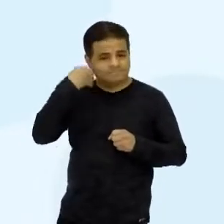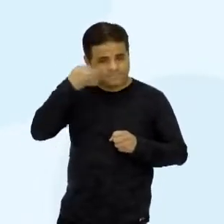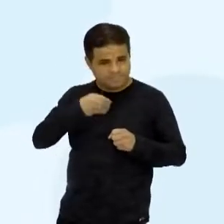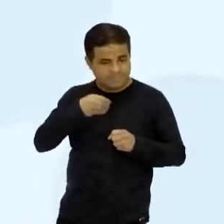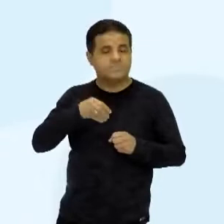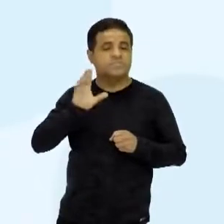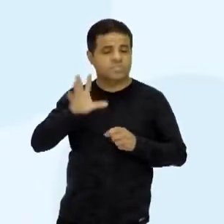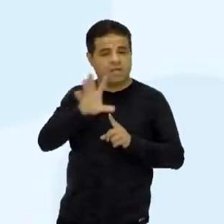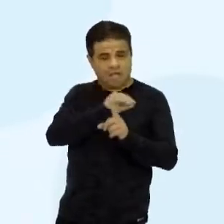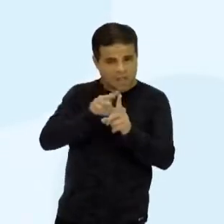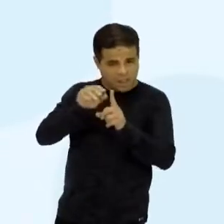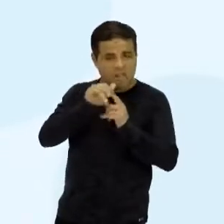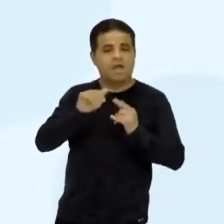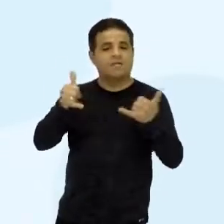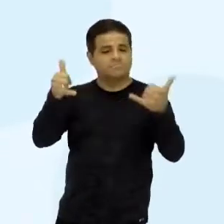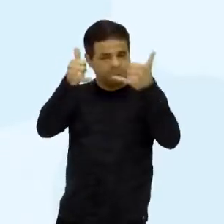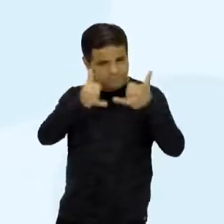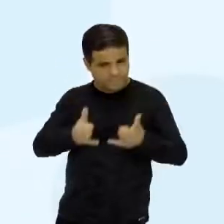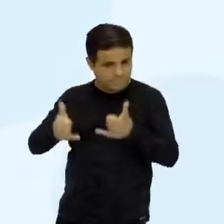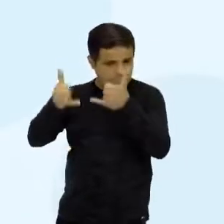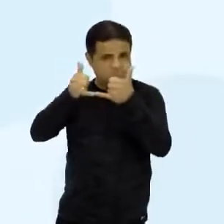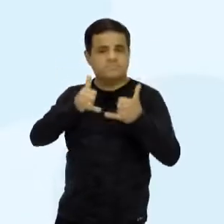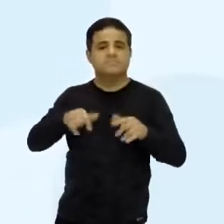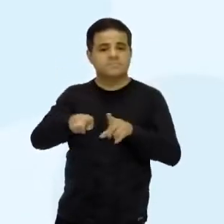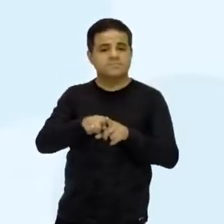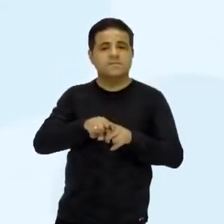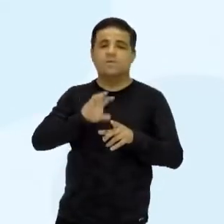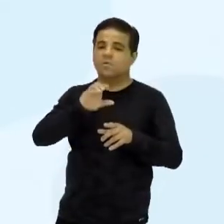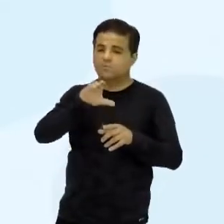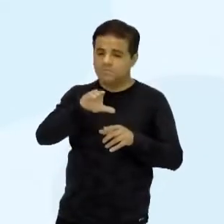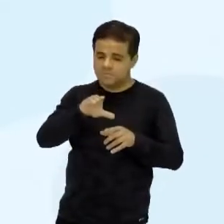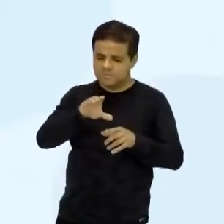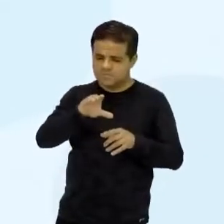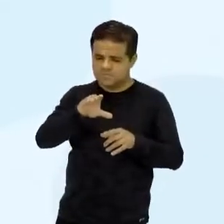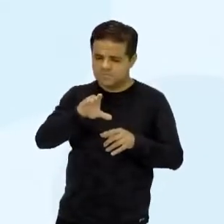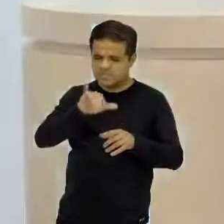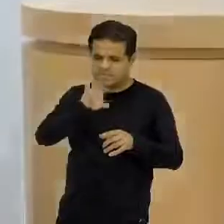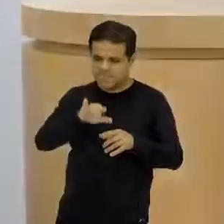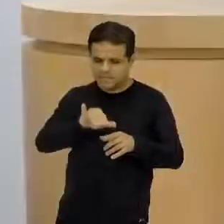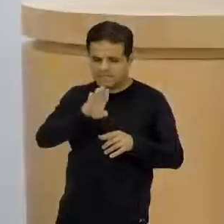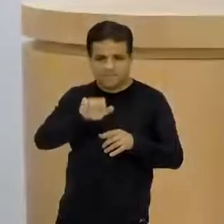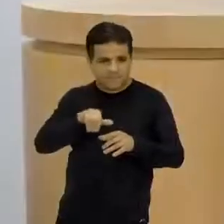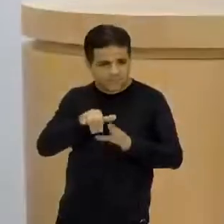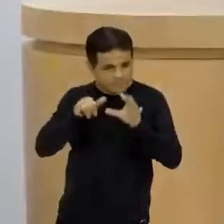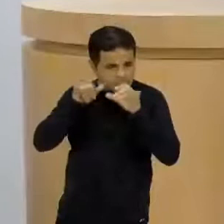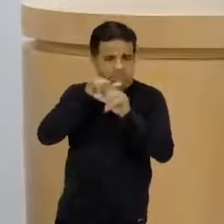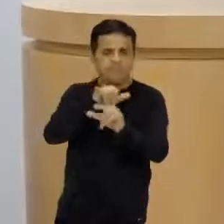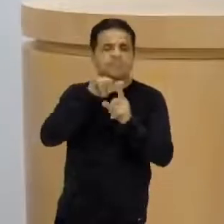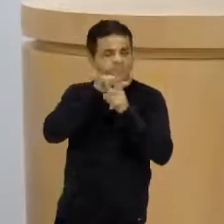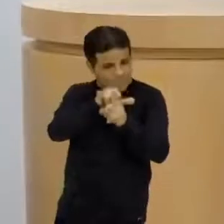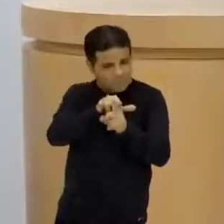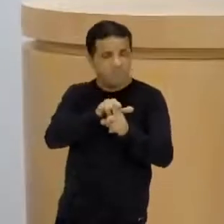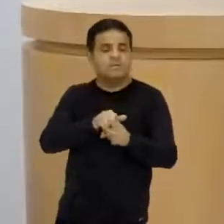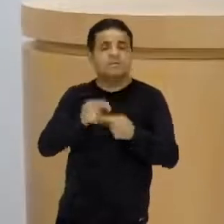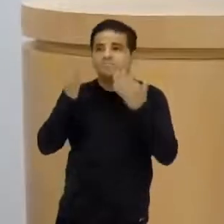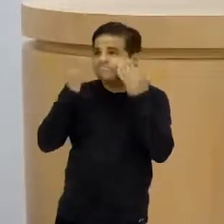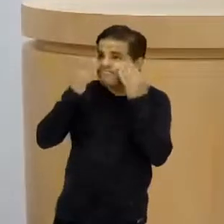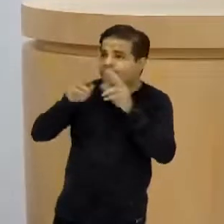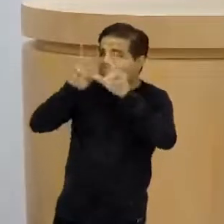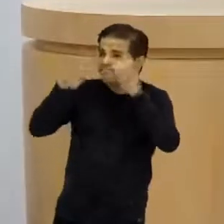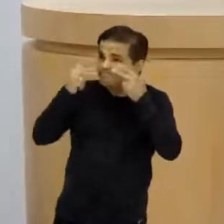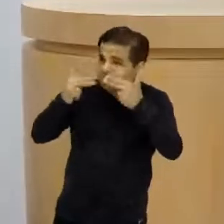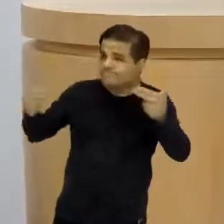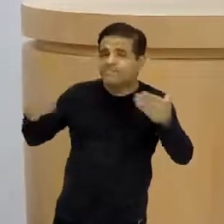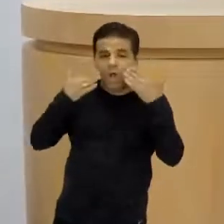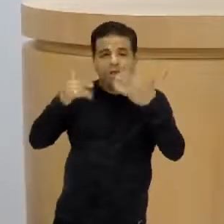assédio online ou cyberbullying. Então, as situações, além da cobrança social, as situações é que você fica exposta na internet.